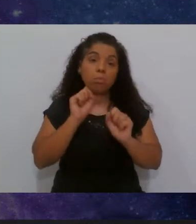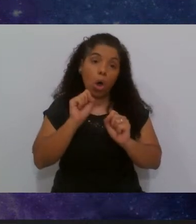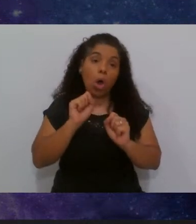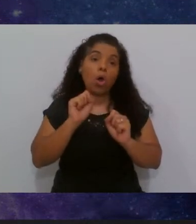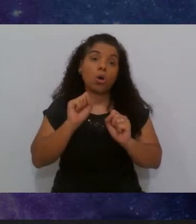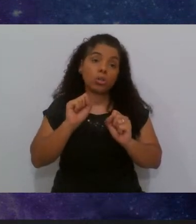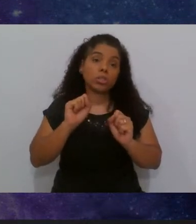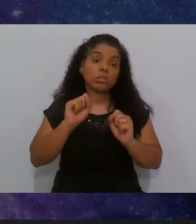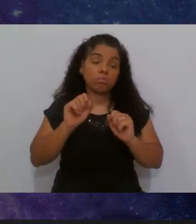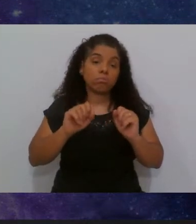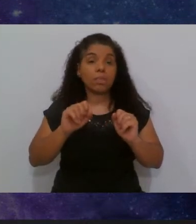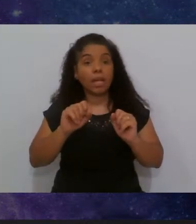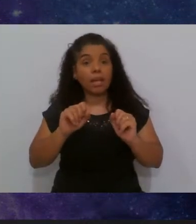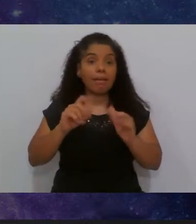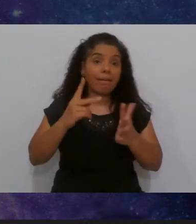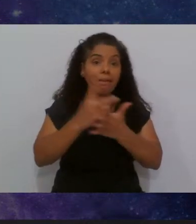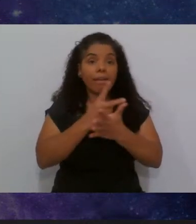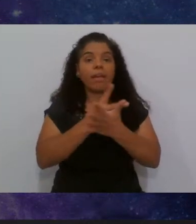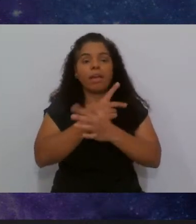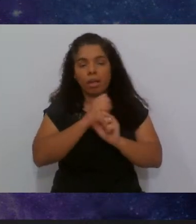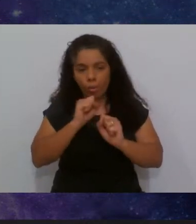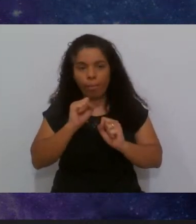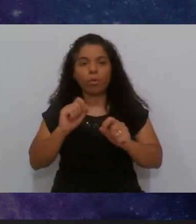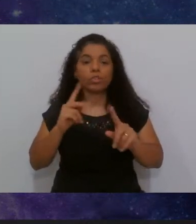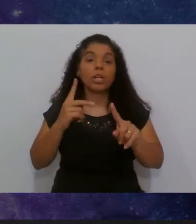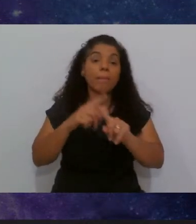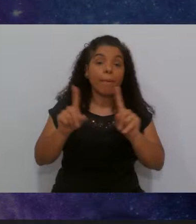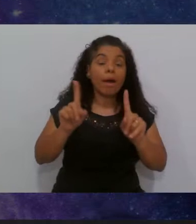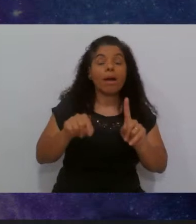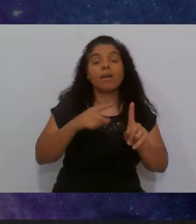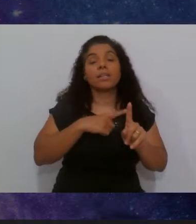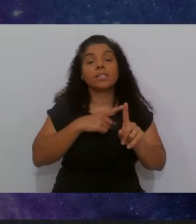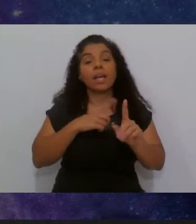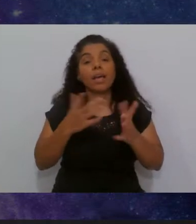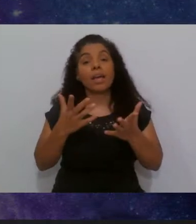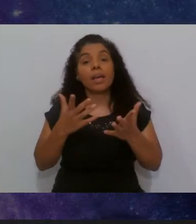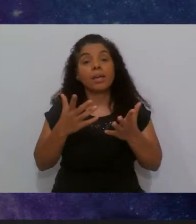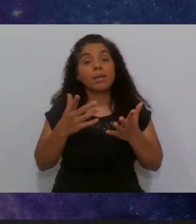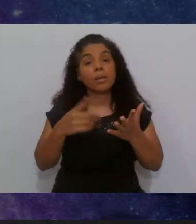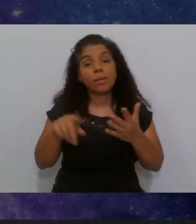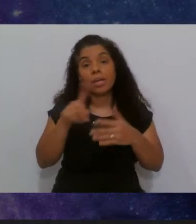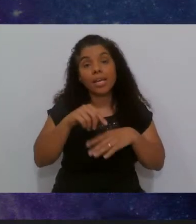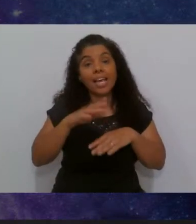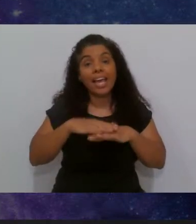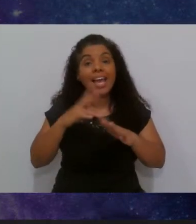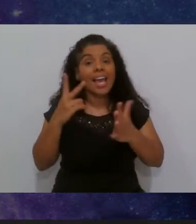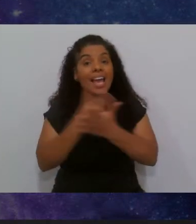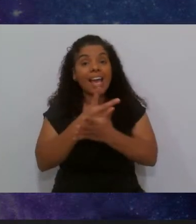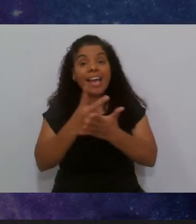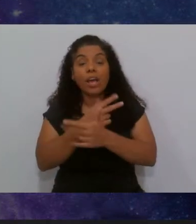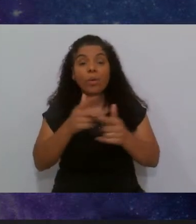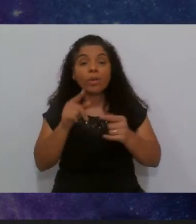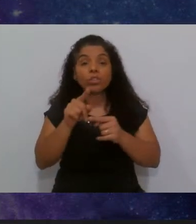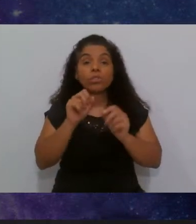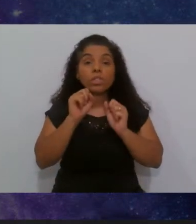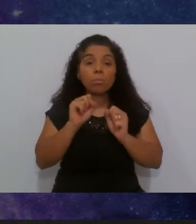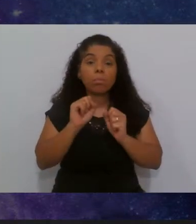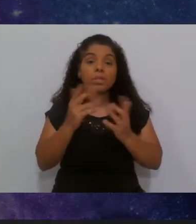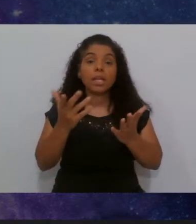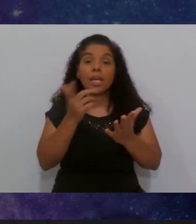pode dar um erro sim mas é é erro em questão de você poder